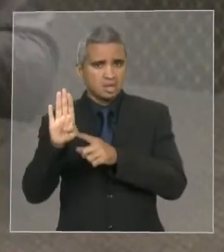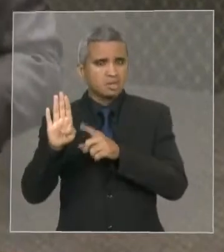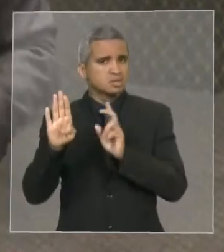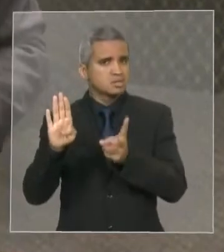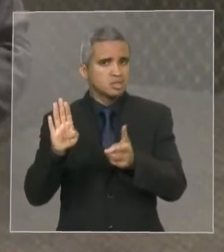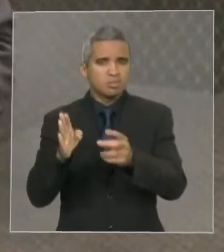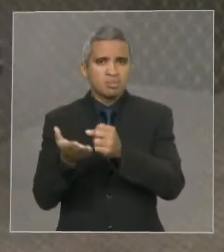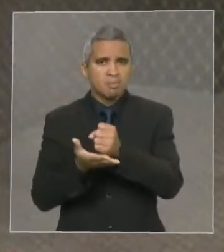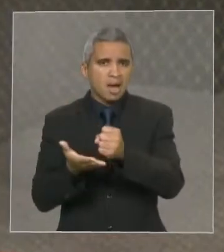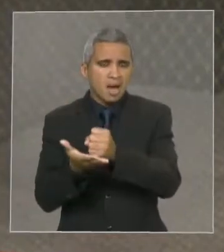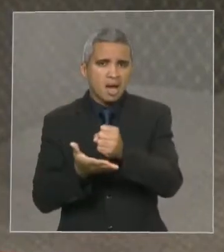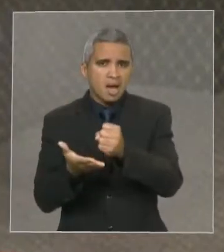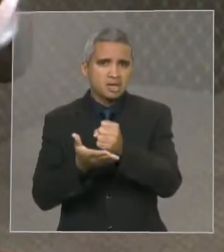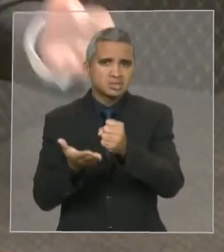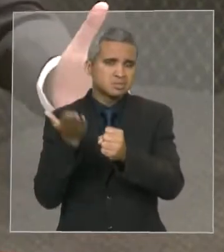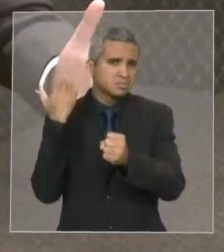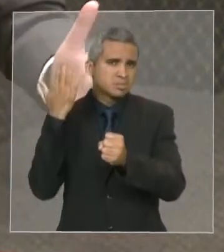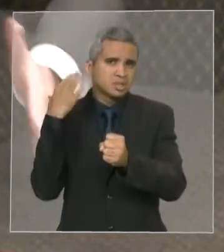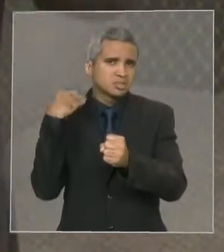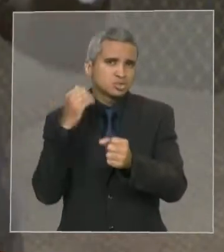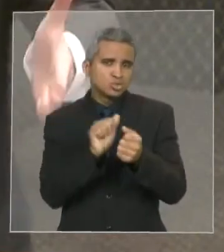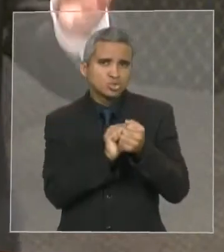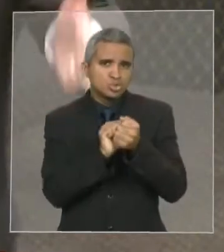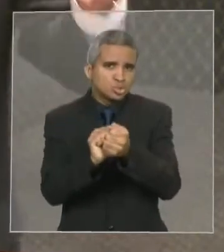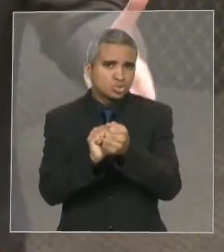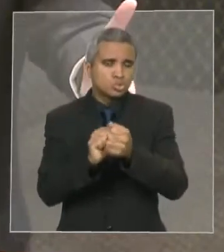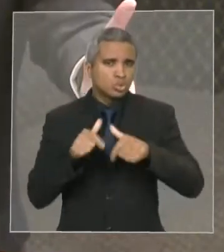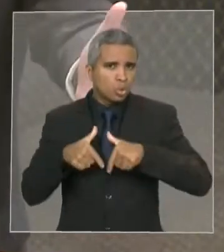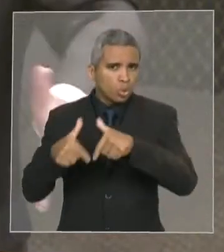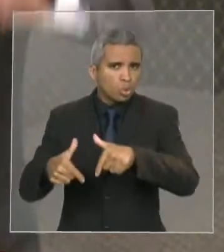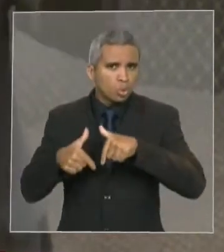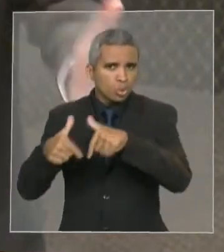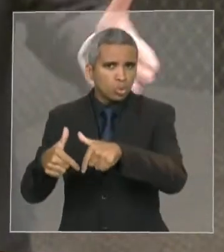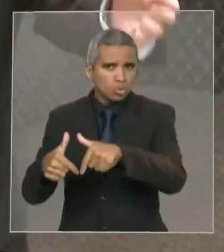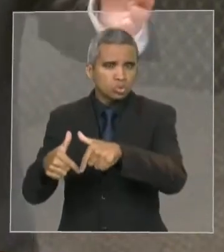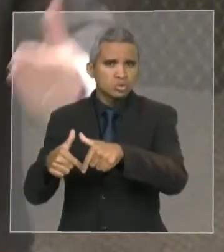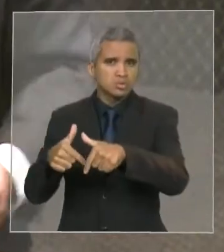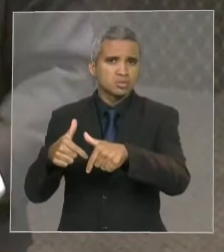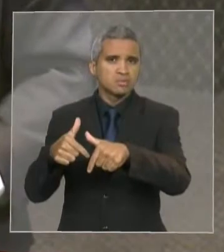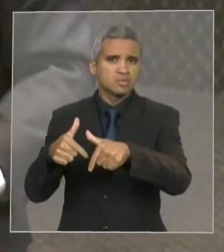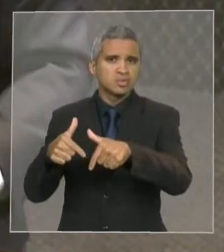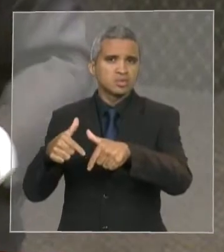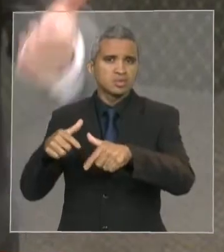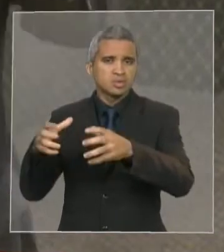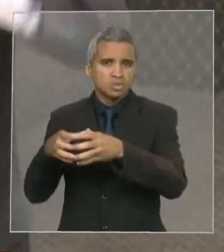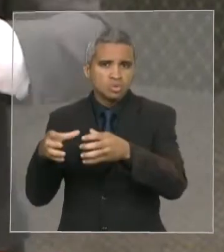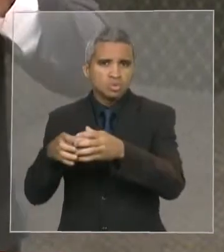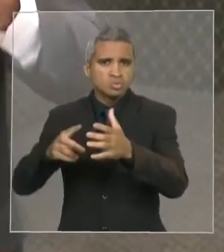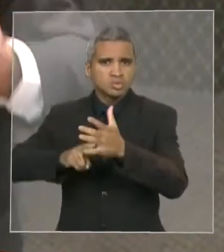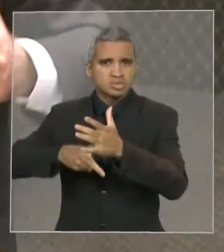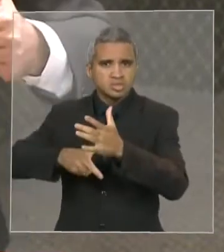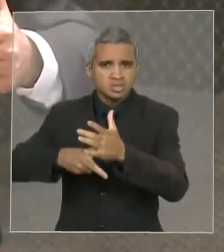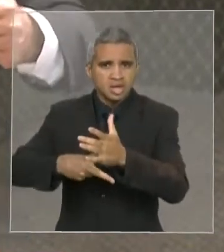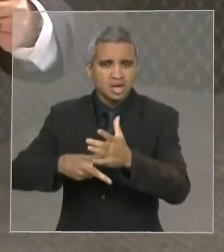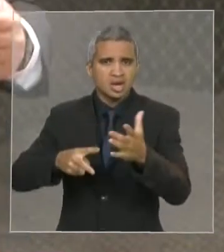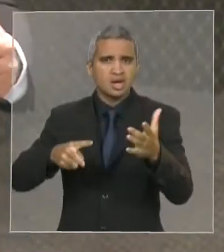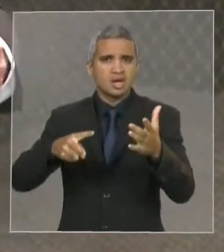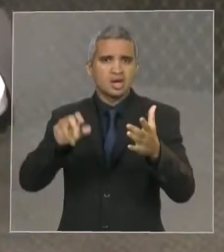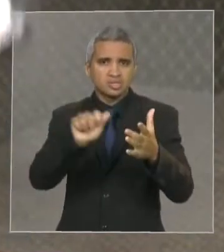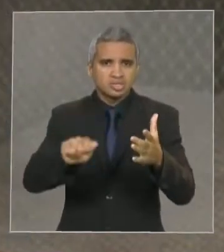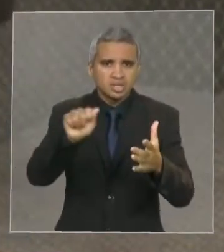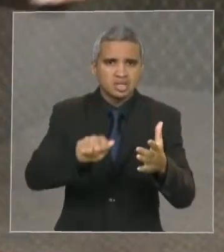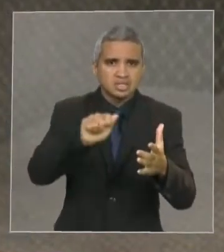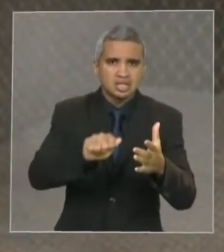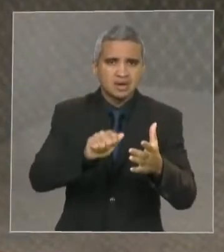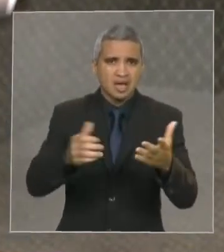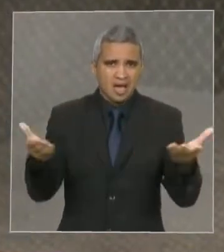representantes do povo e agora, na hora que está no governo de fazer essa democracia, ele faz o contrário, em vez de colocar mais,